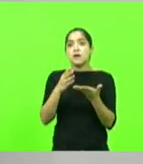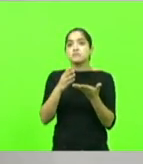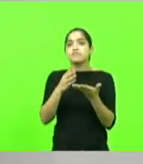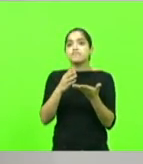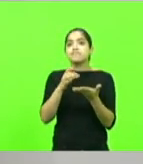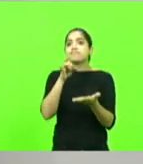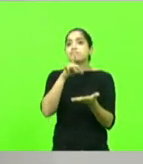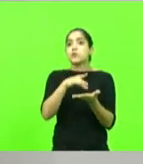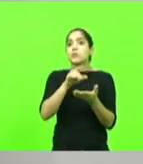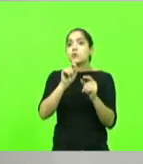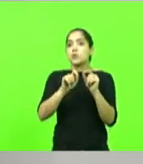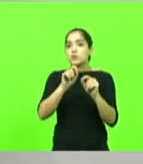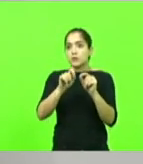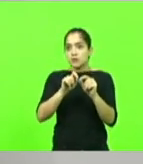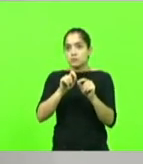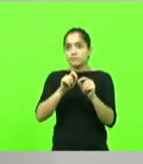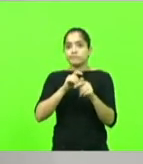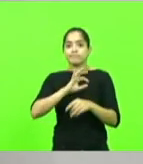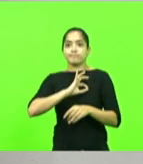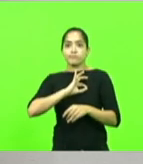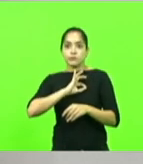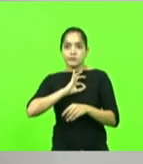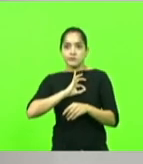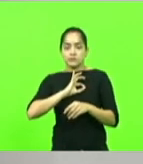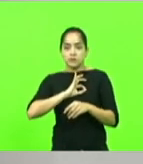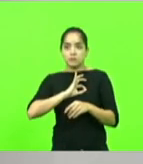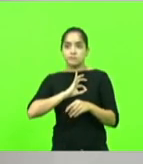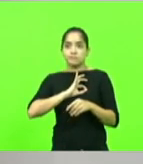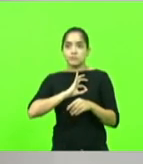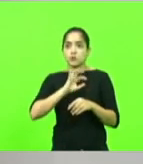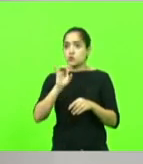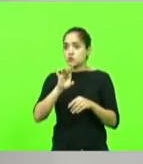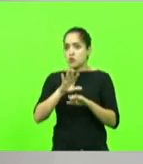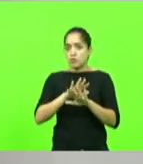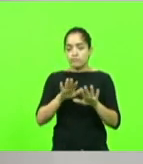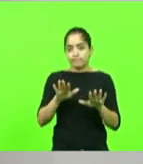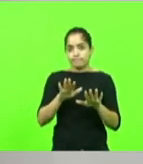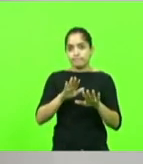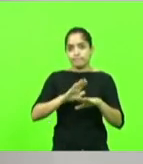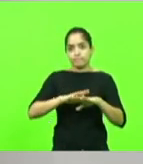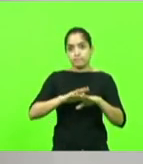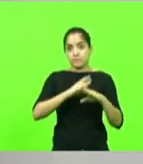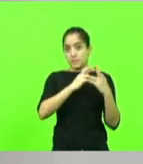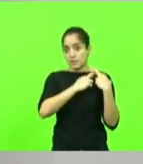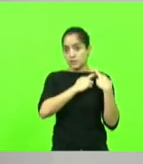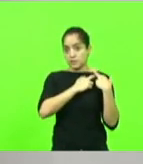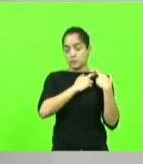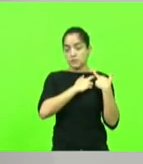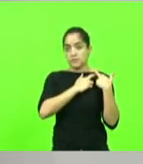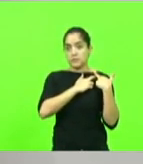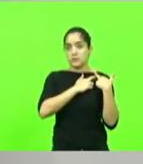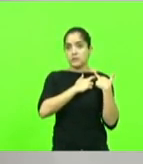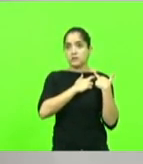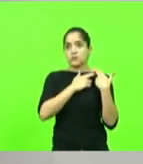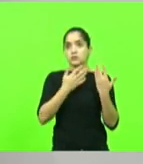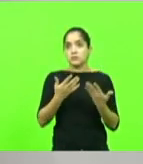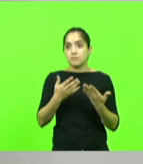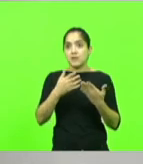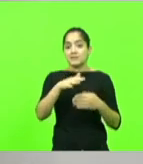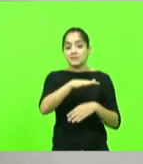estado fornecer o policial. Só isso. E para a nossa região, nós fomos